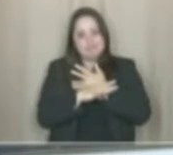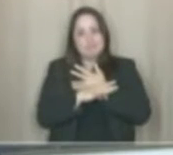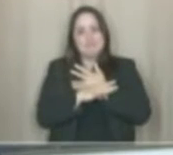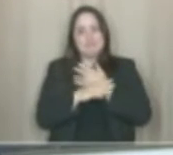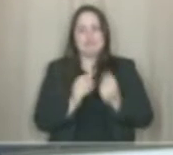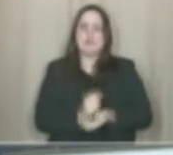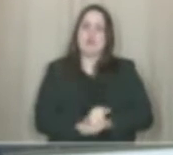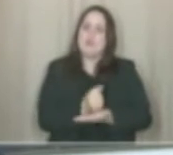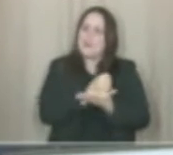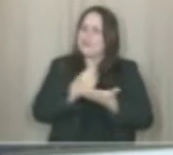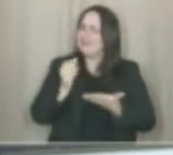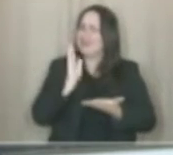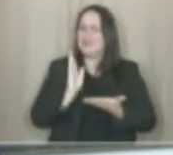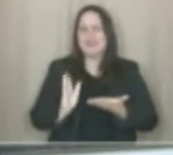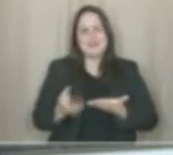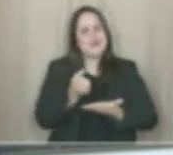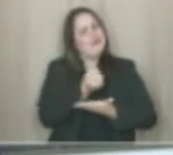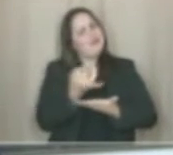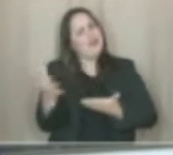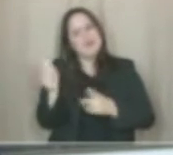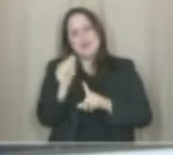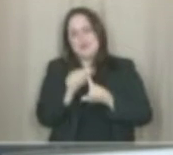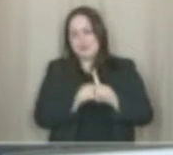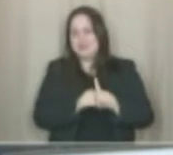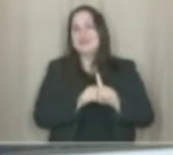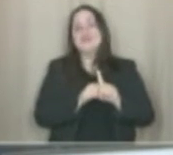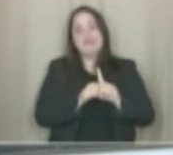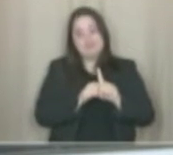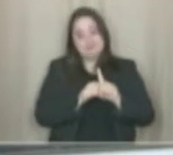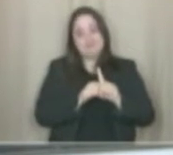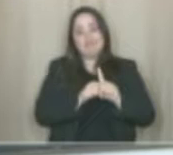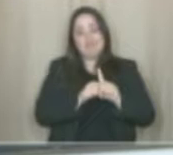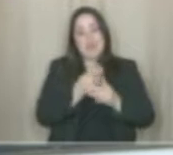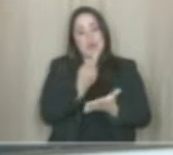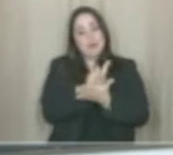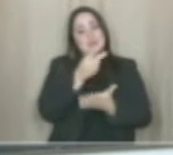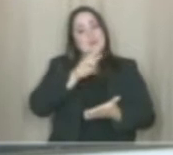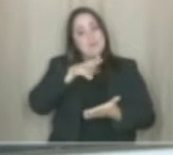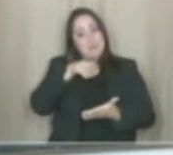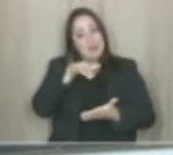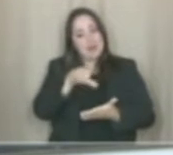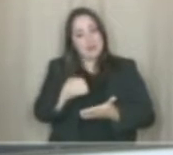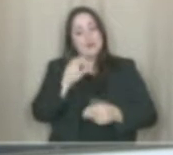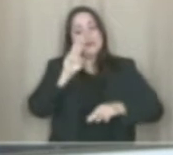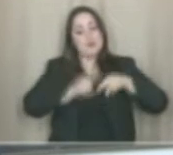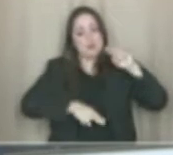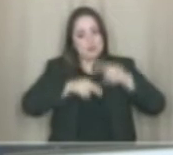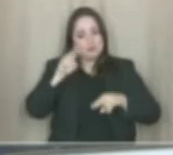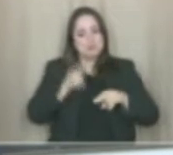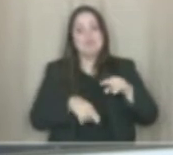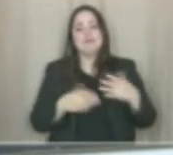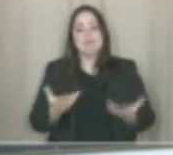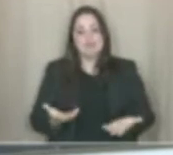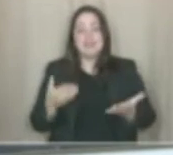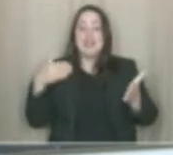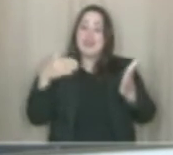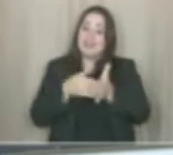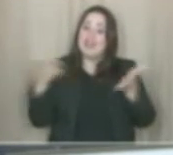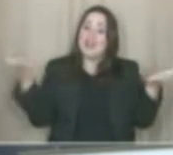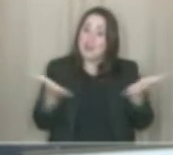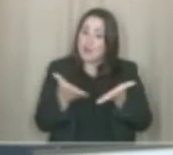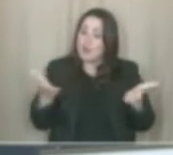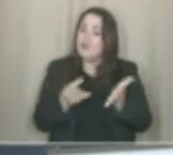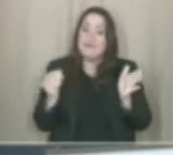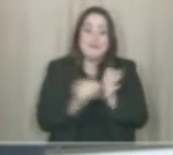passaram vários meses do episódio do mês de maio, do mês de junho e até agora ainda tem